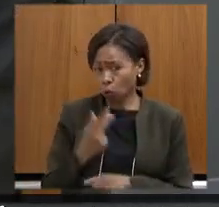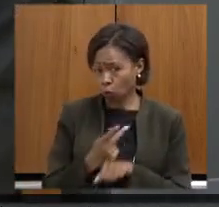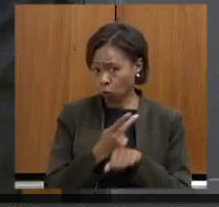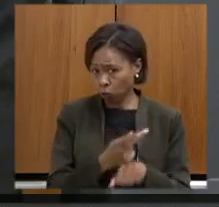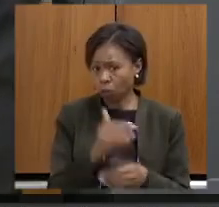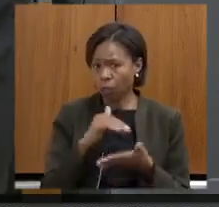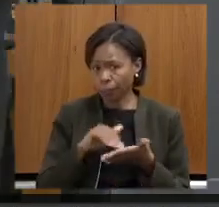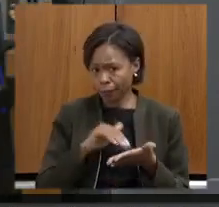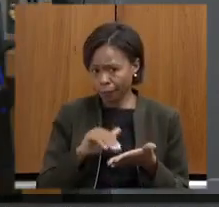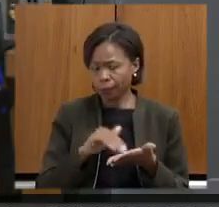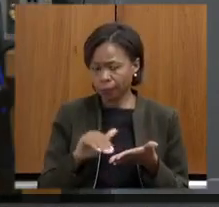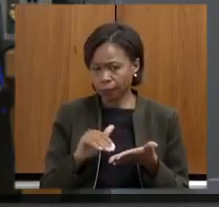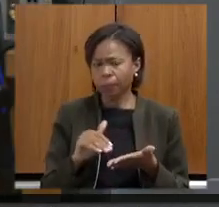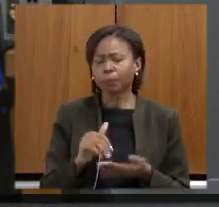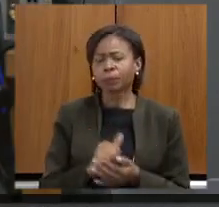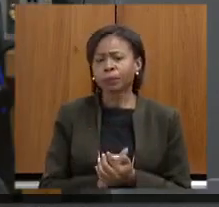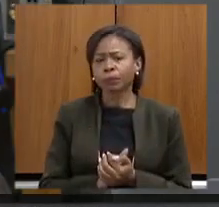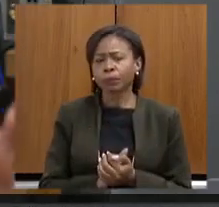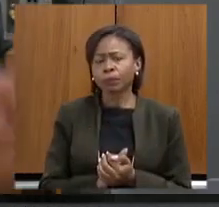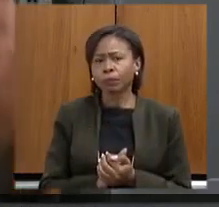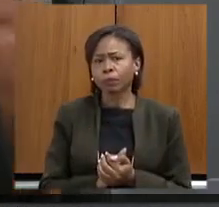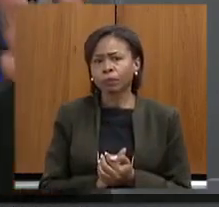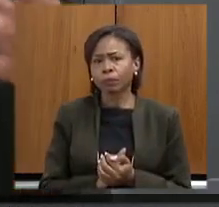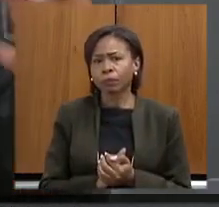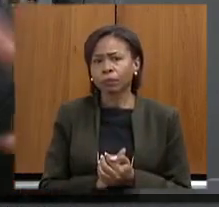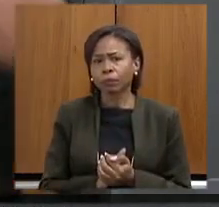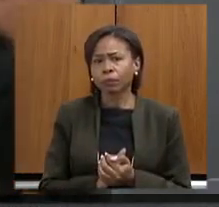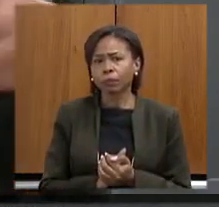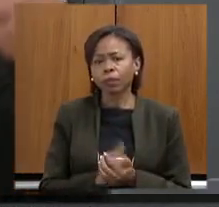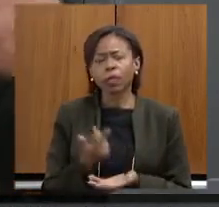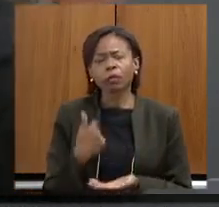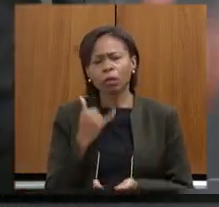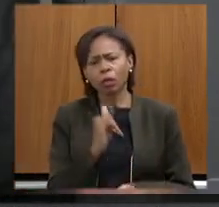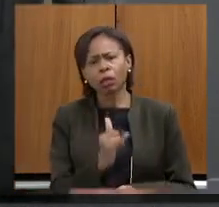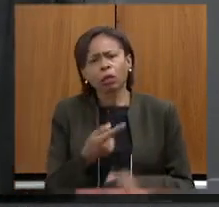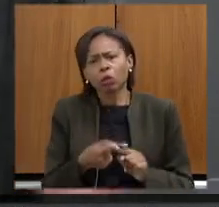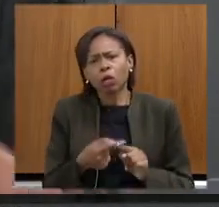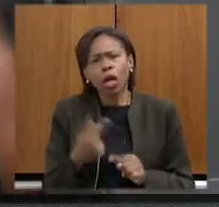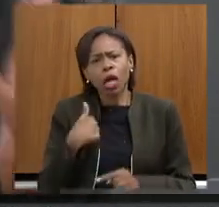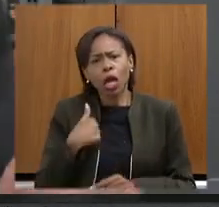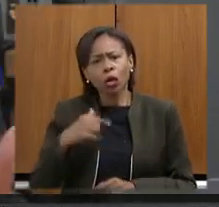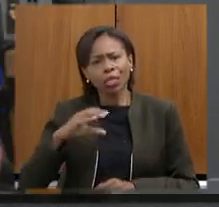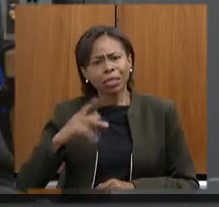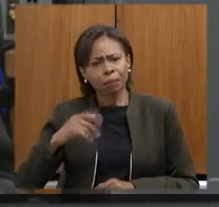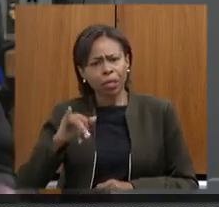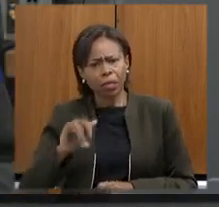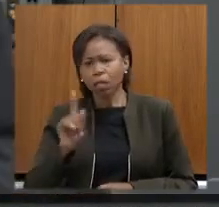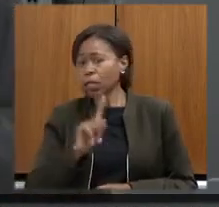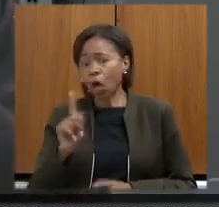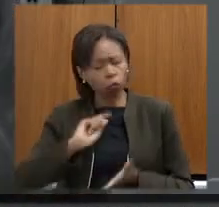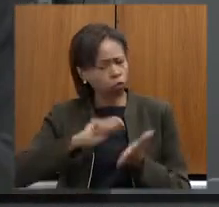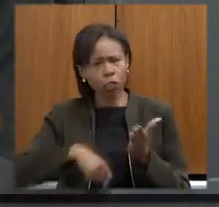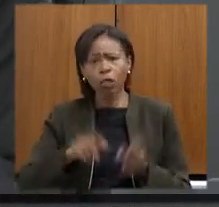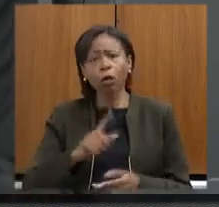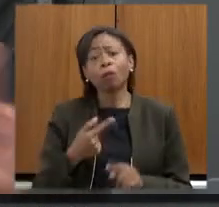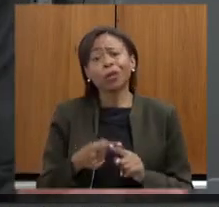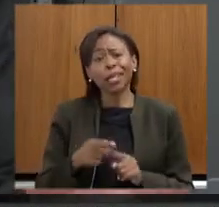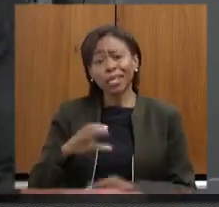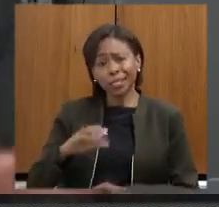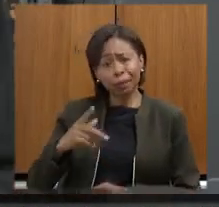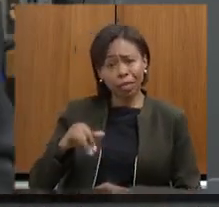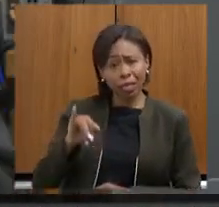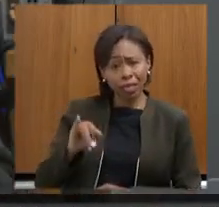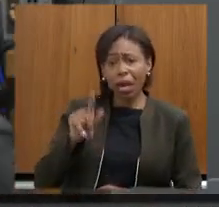secretaria e eu eu disse por que eu não vou assinar a CPI porque a CPI é para desvendar